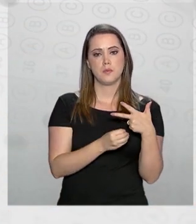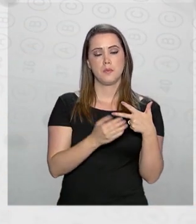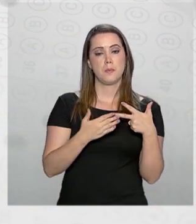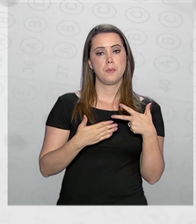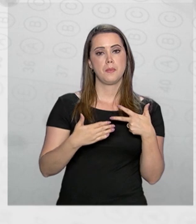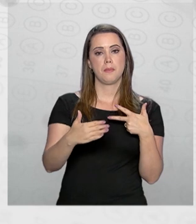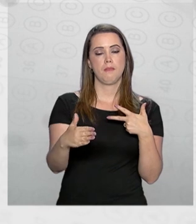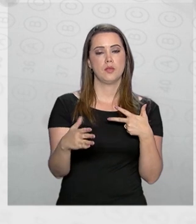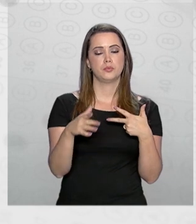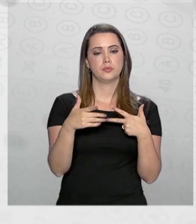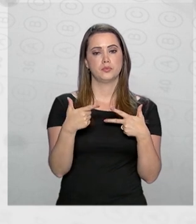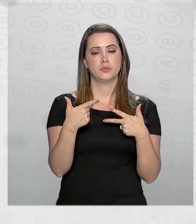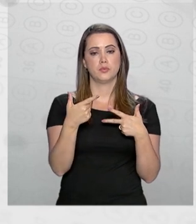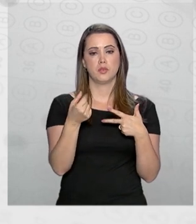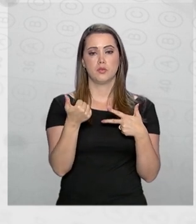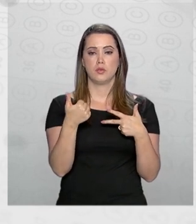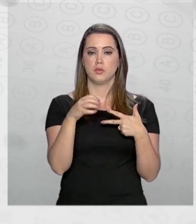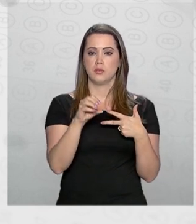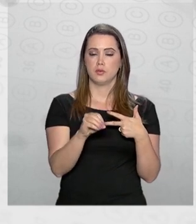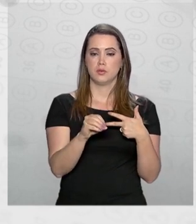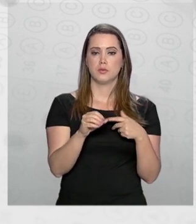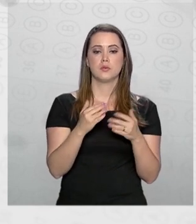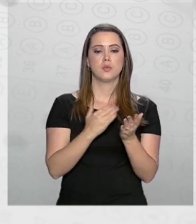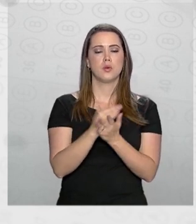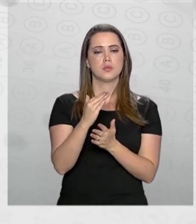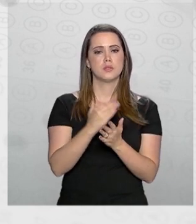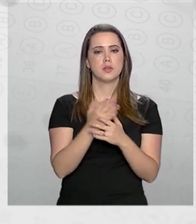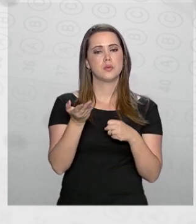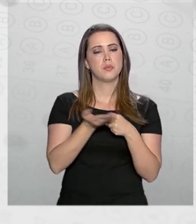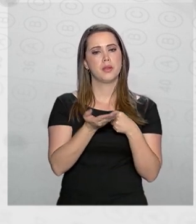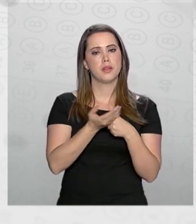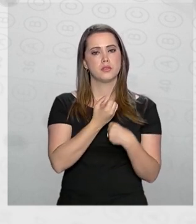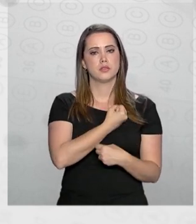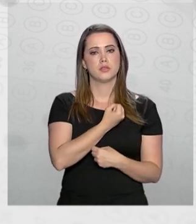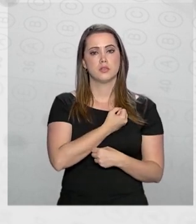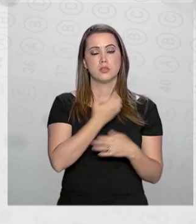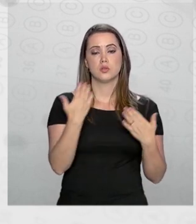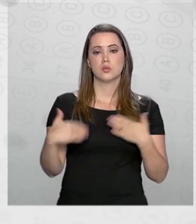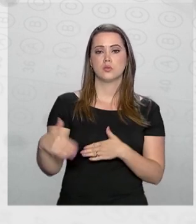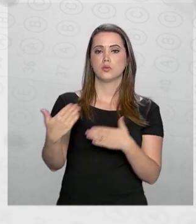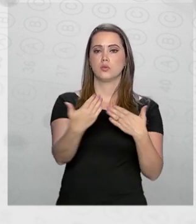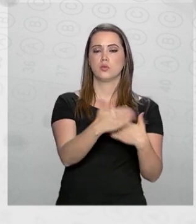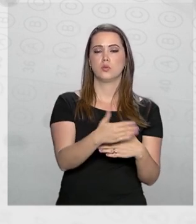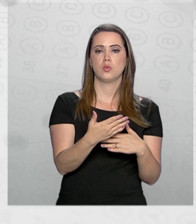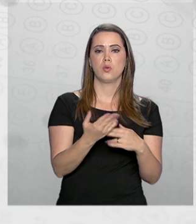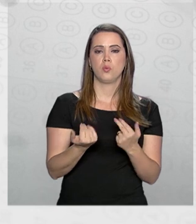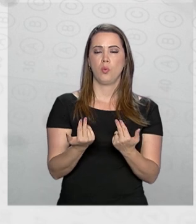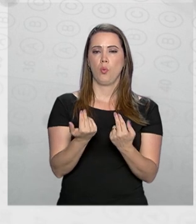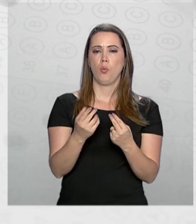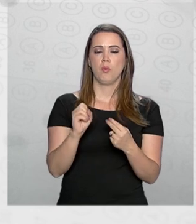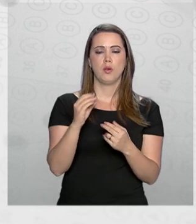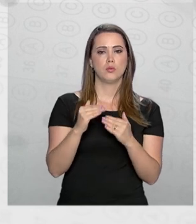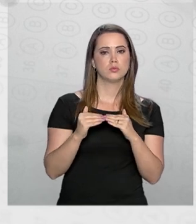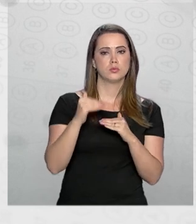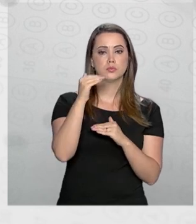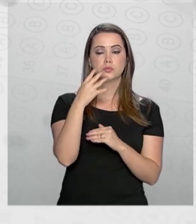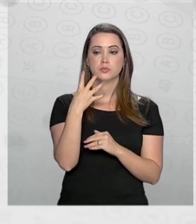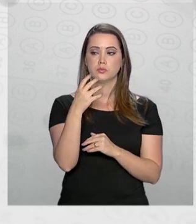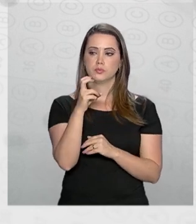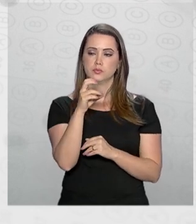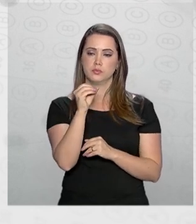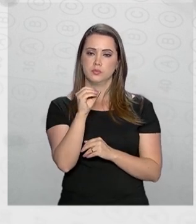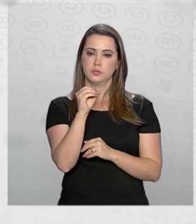a partir da edição de 2010 e obtiveram média das notas nas provas, igual ou superior a 450.